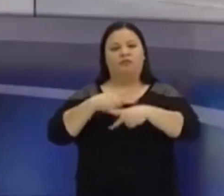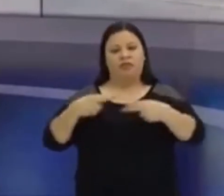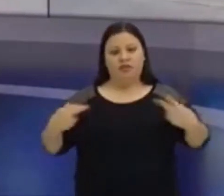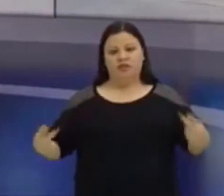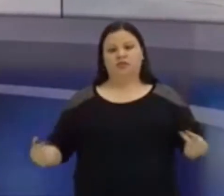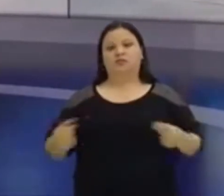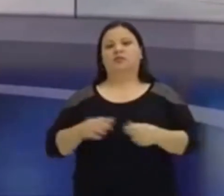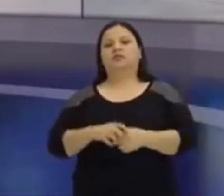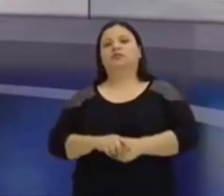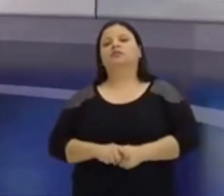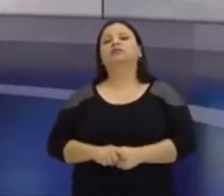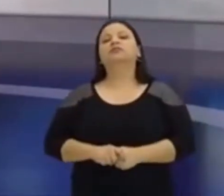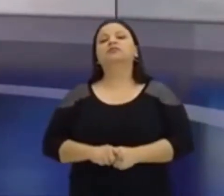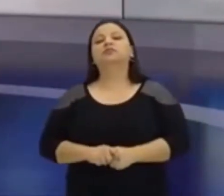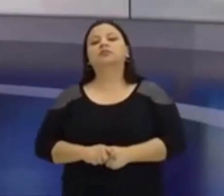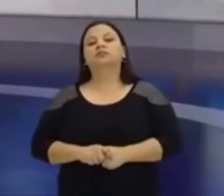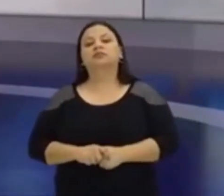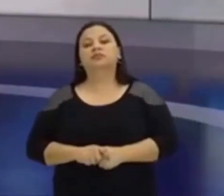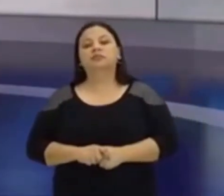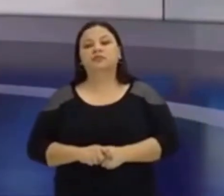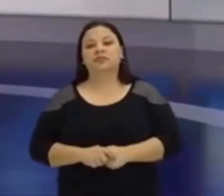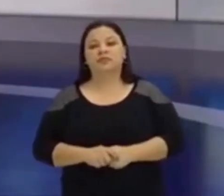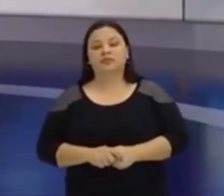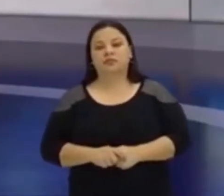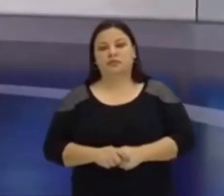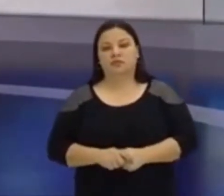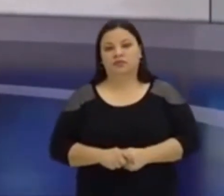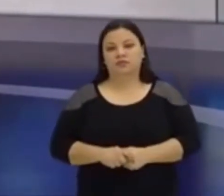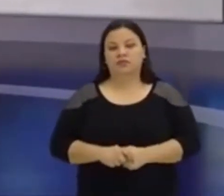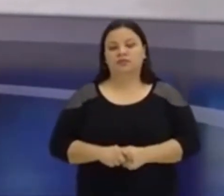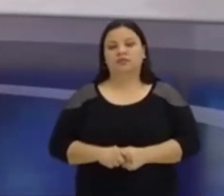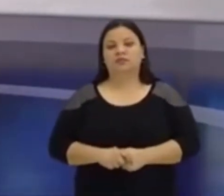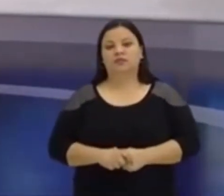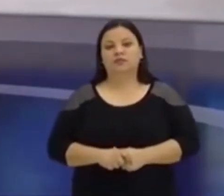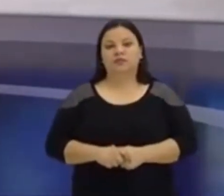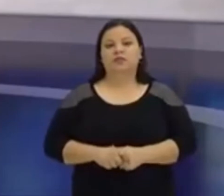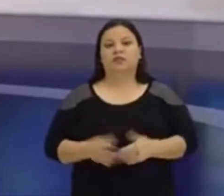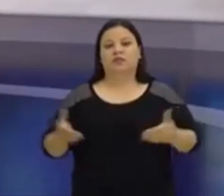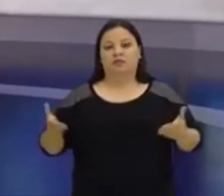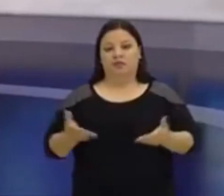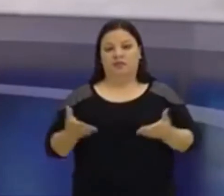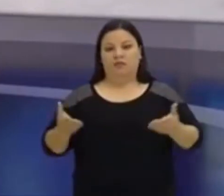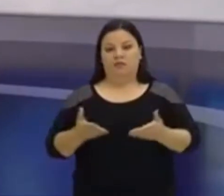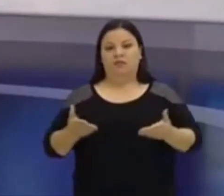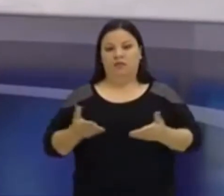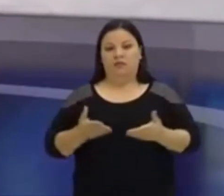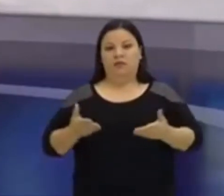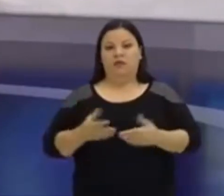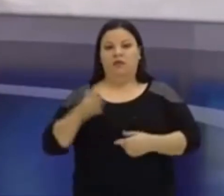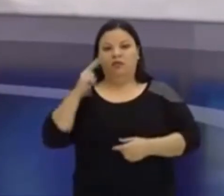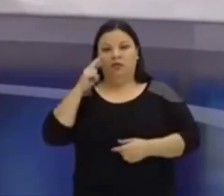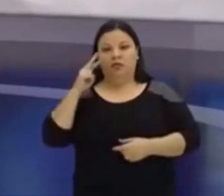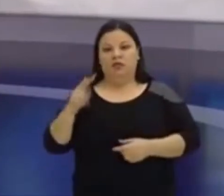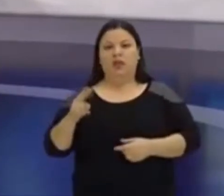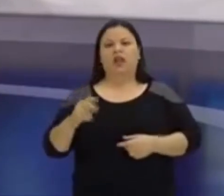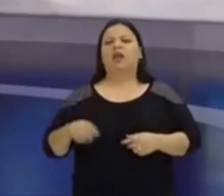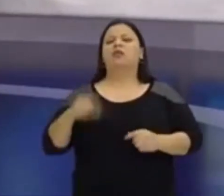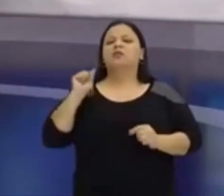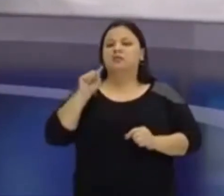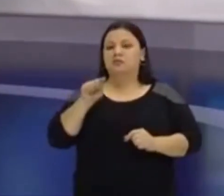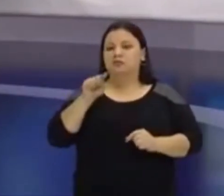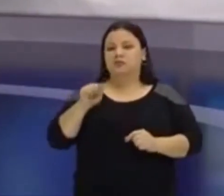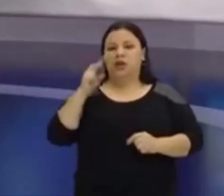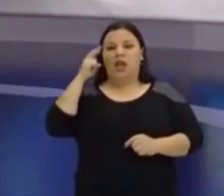grau, e também agora a gente vai ver na função do segundo grau, na nossa função quadrática, certo? Lembrando que qualquer dúvida podem